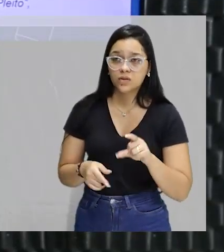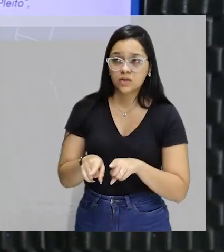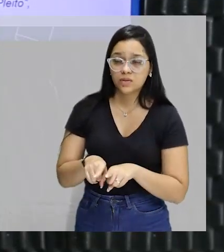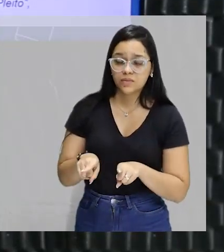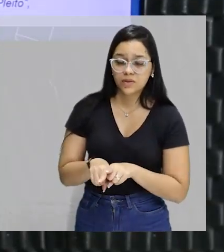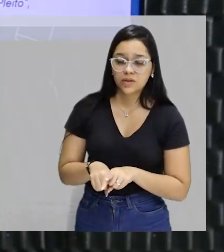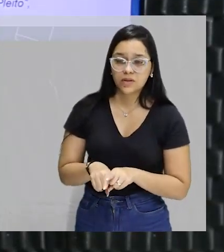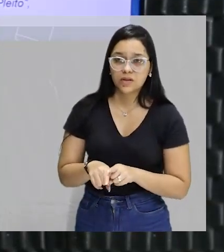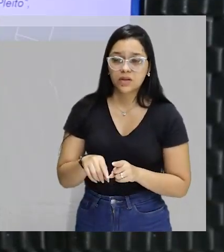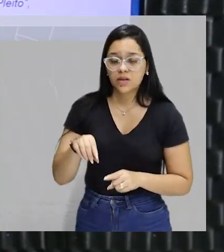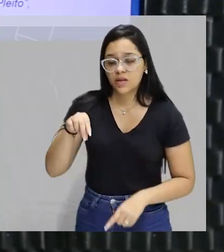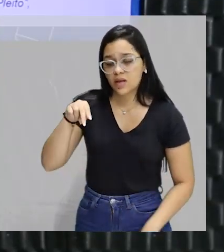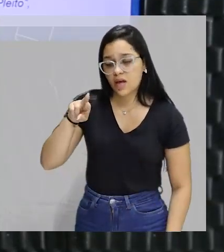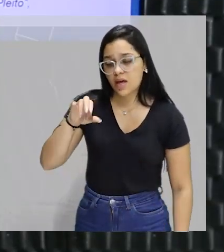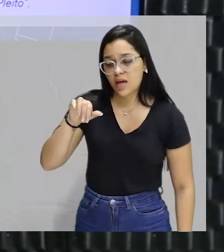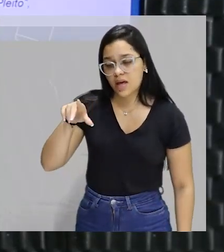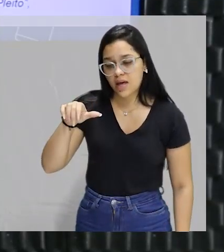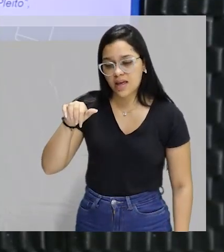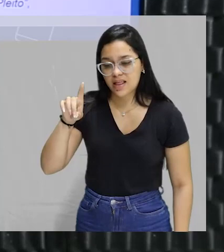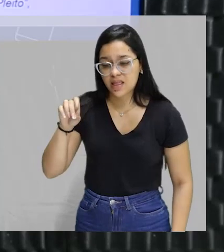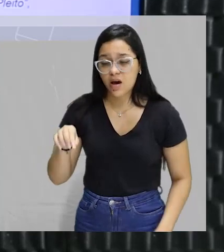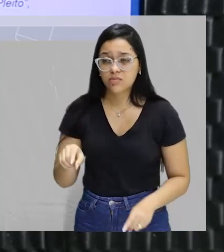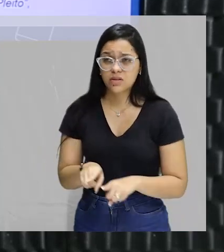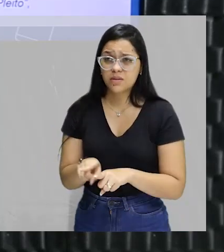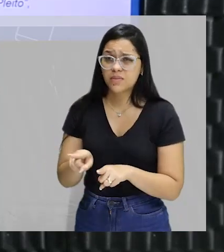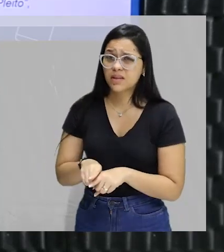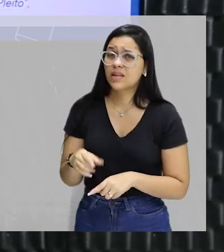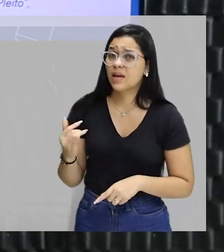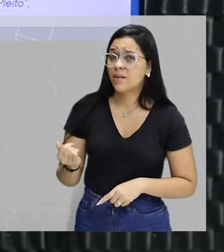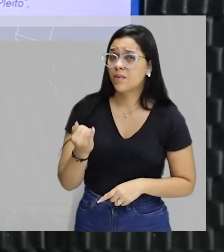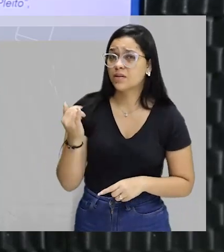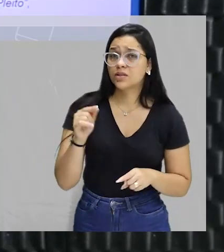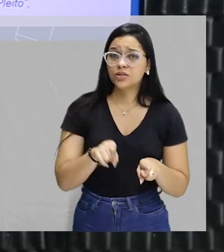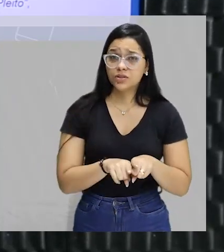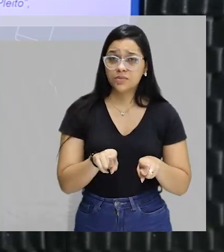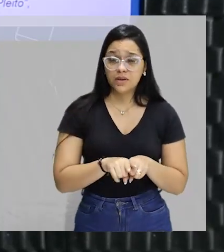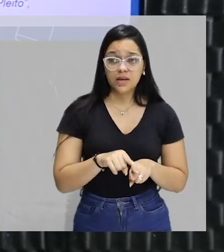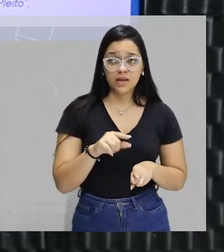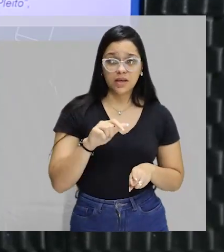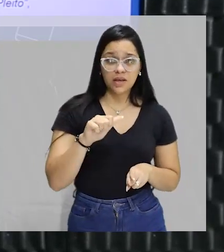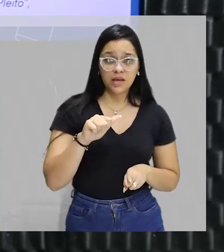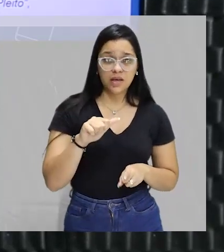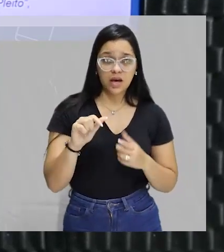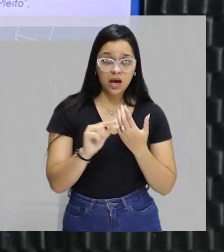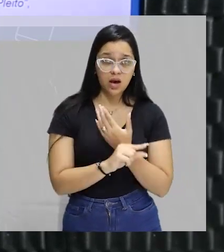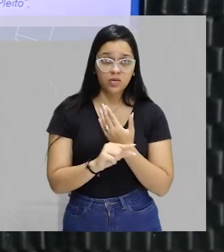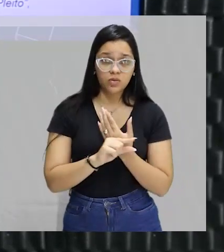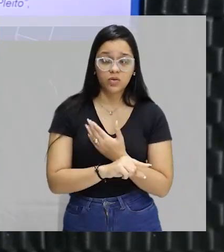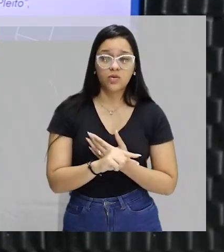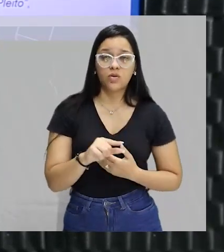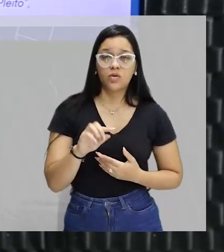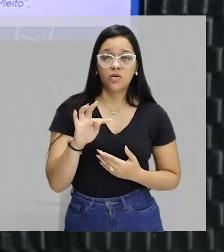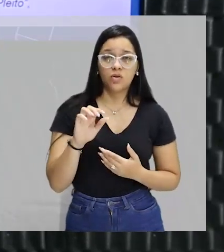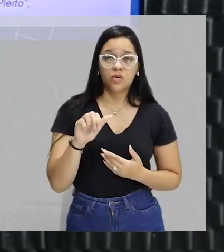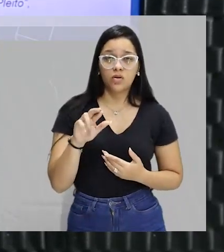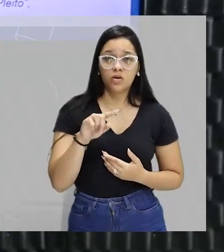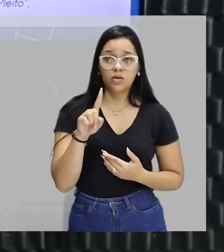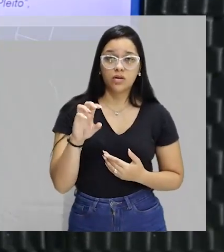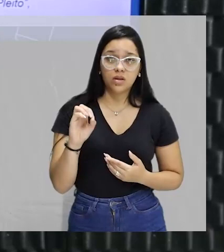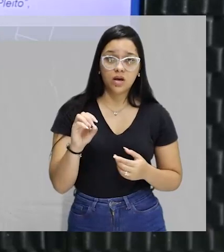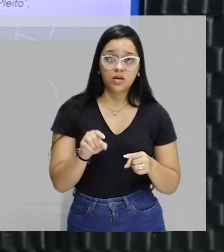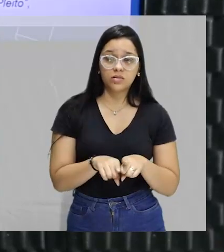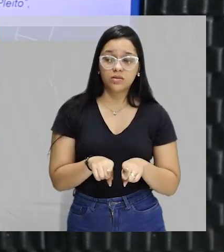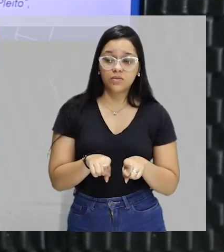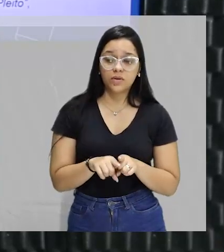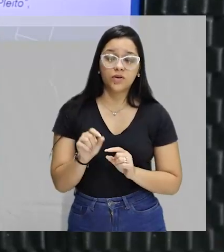teatro maranhense, que Reinaldo Fará, e uma outra figura que é extremamente importante, que também é autor, o professor Tárcio Borralho, do qual eu tive o prazer de ser aluno,